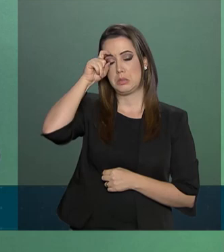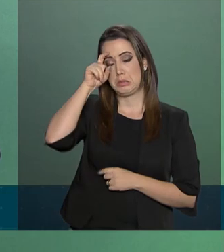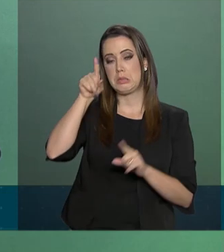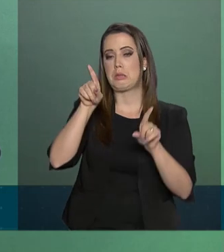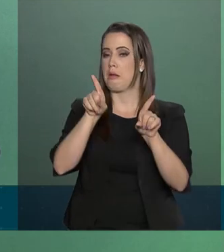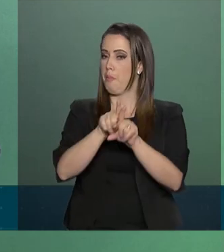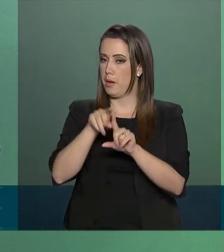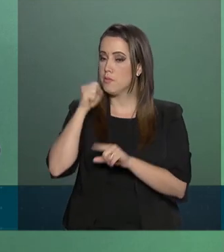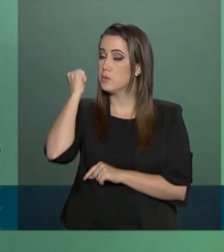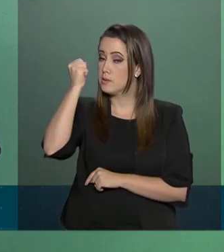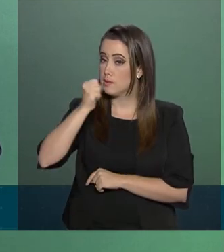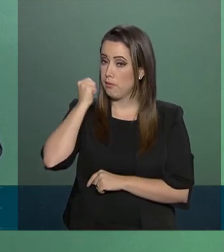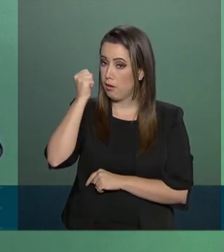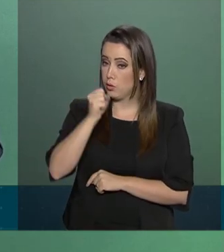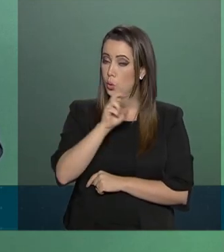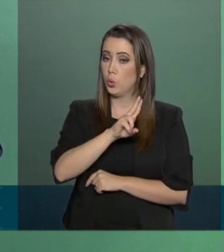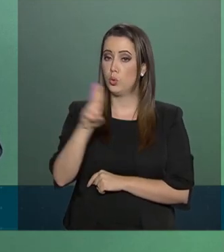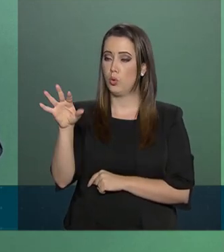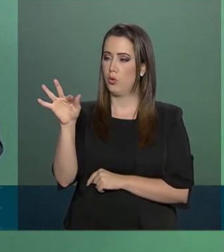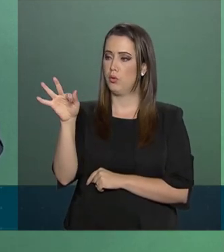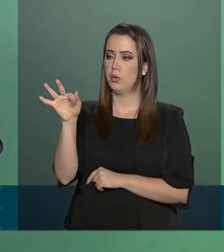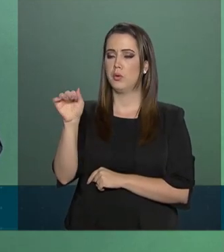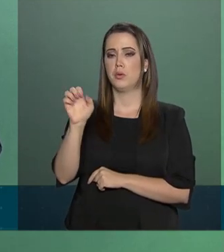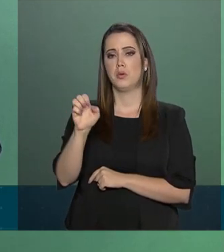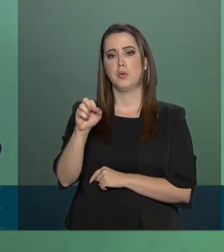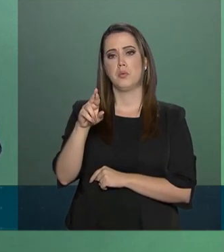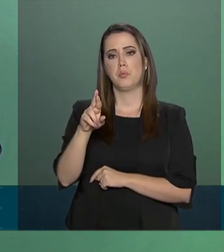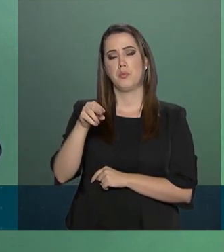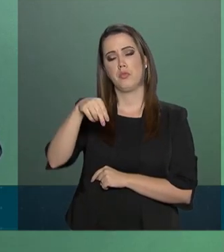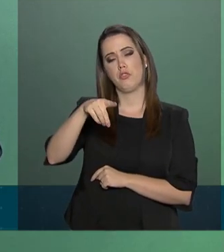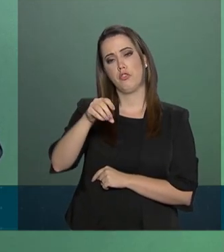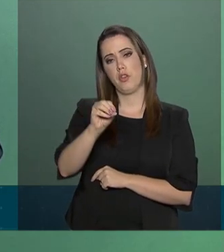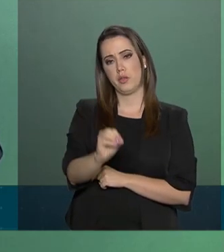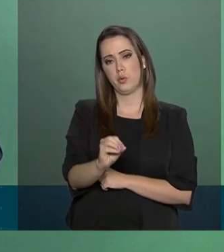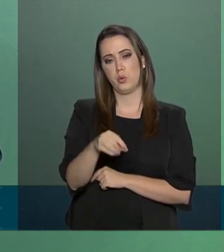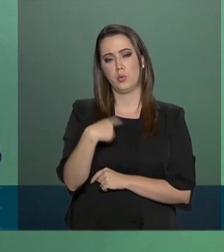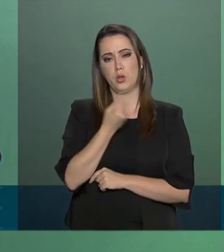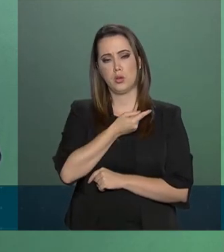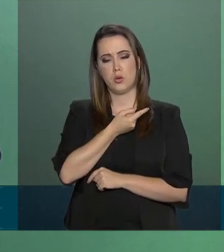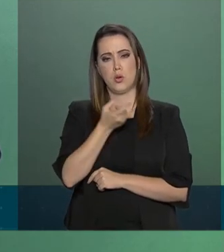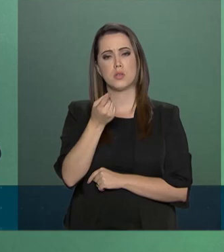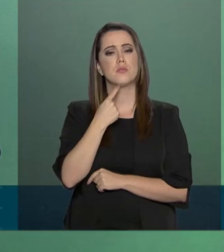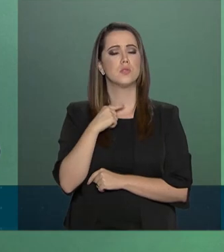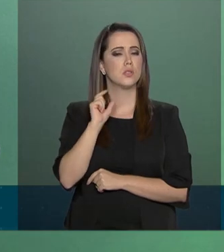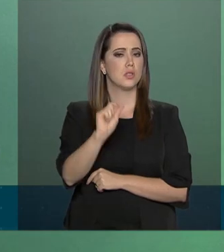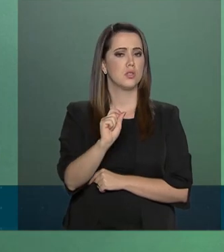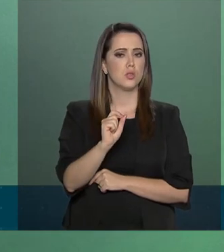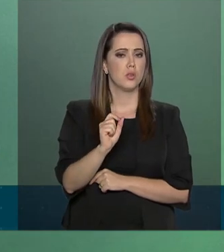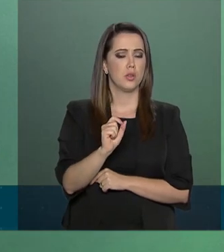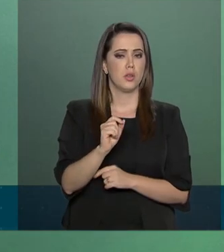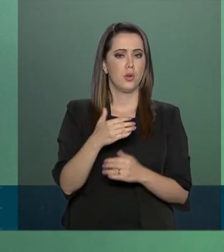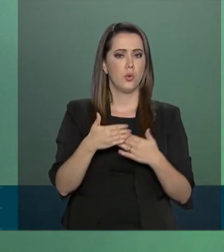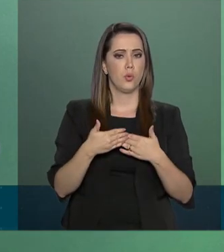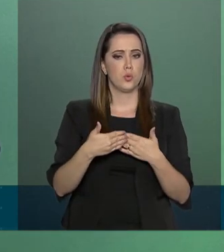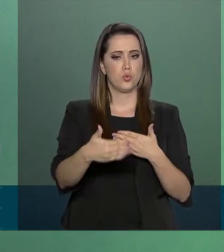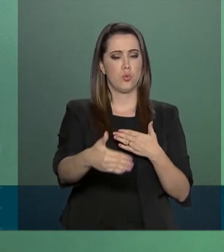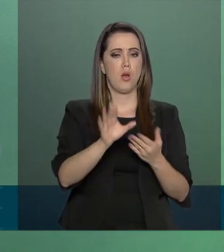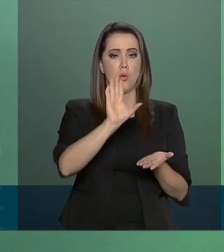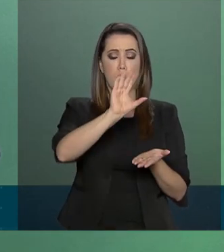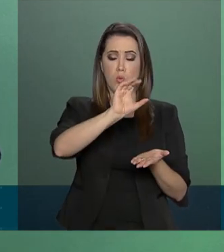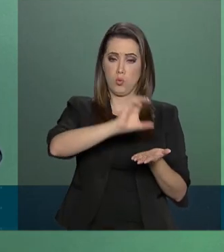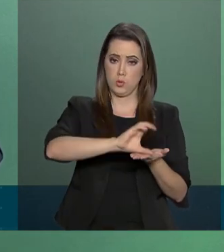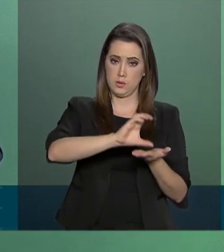Bezerra, que é o relator da proposta, o nosso intento da manutenção do referido conselho